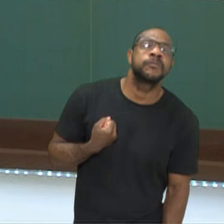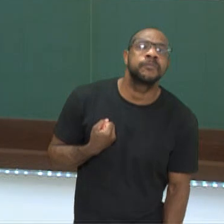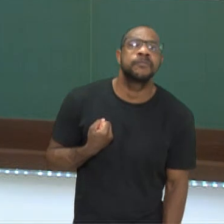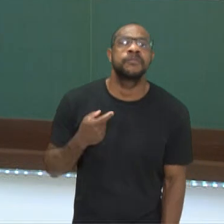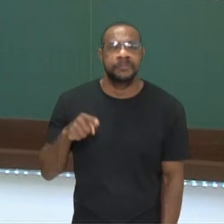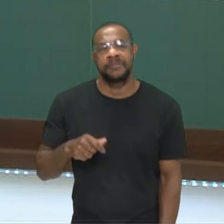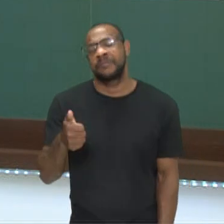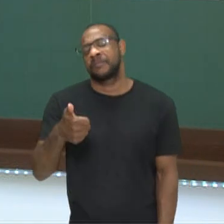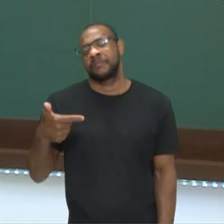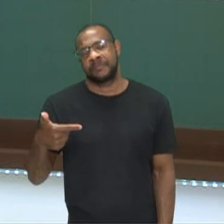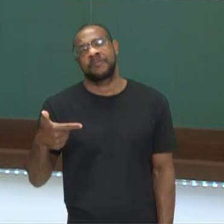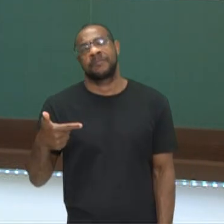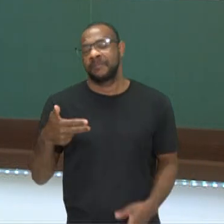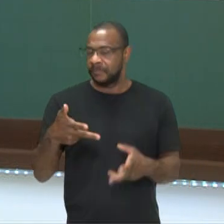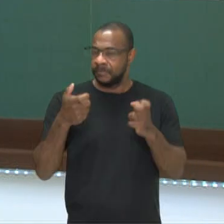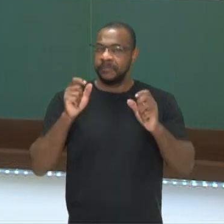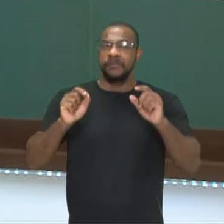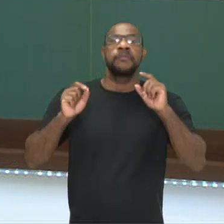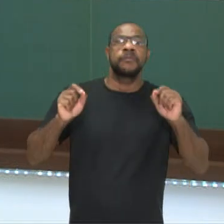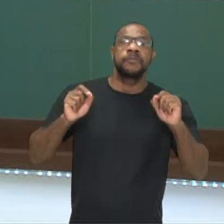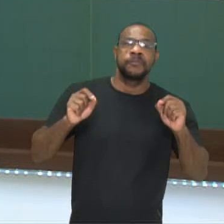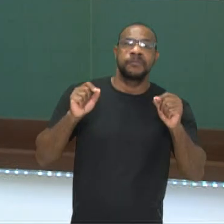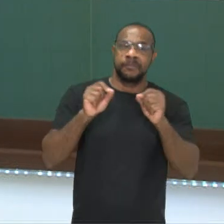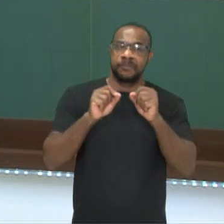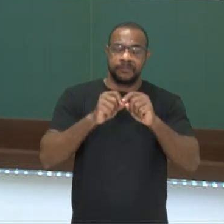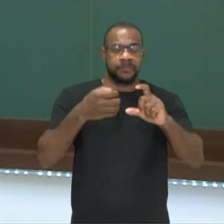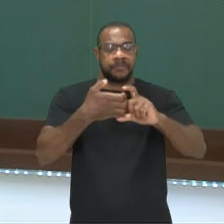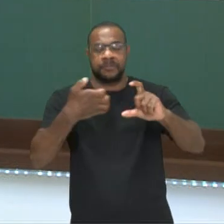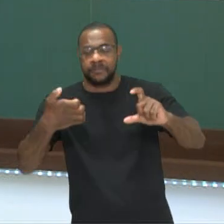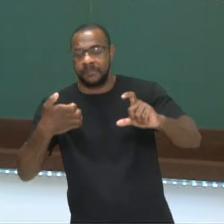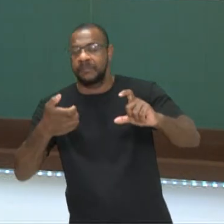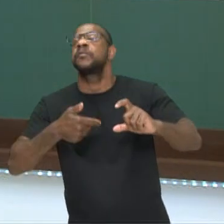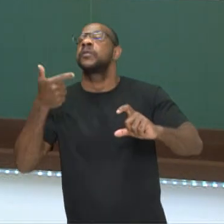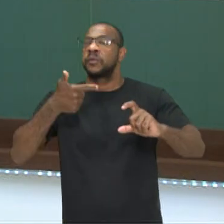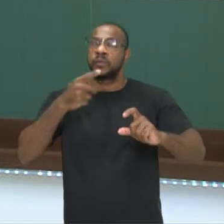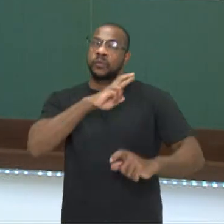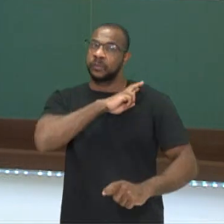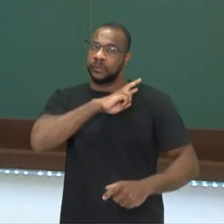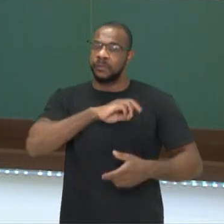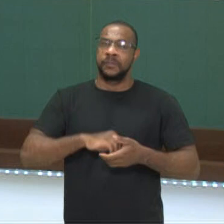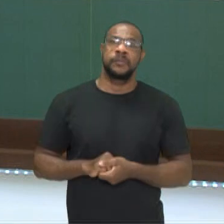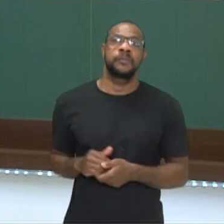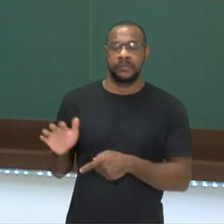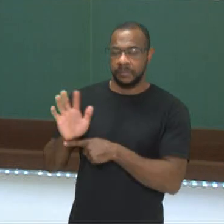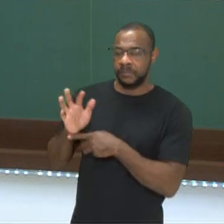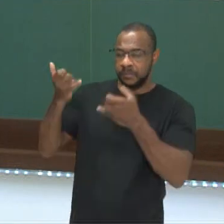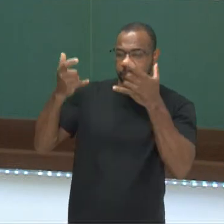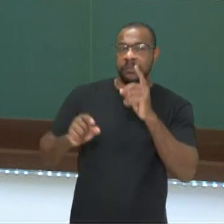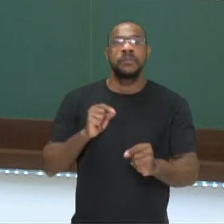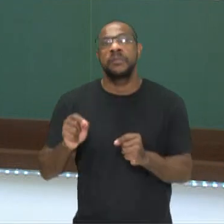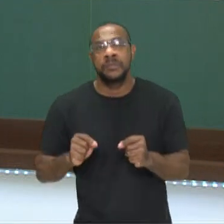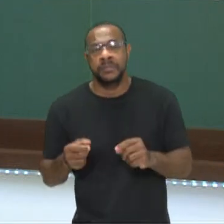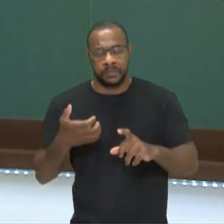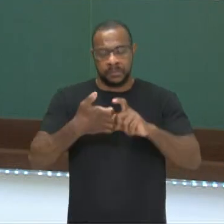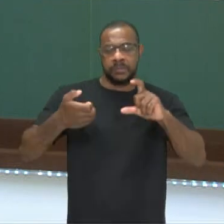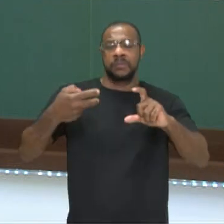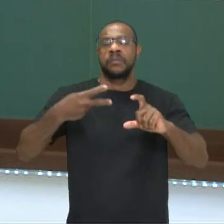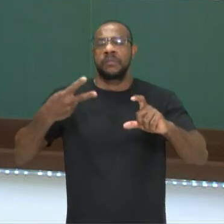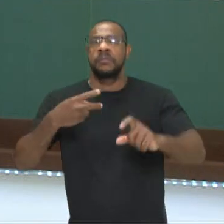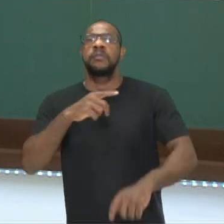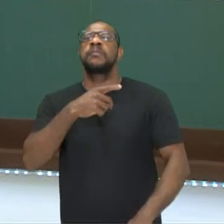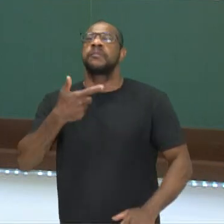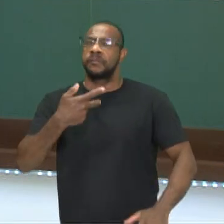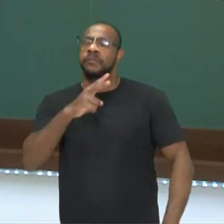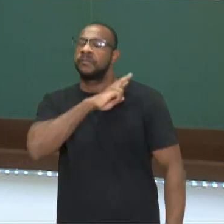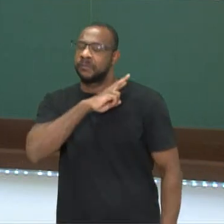número é 12. E perceba que utilizamos a equação do segundo grau. Nesse vídeo, nós falamos sobre a equação do segundo grau com